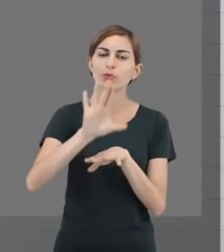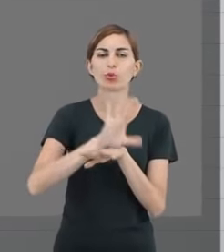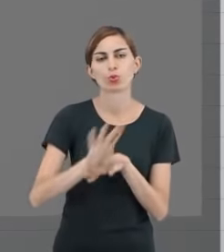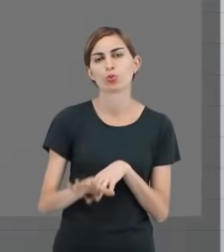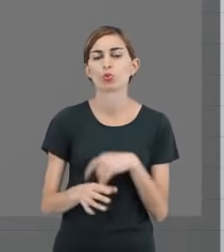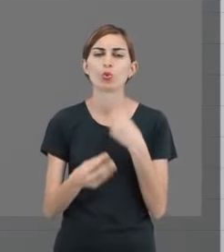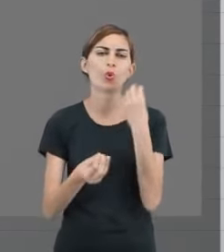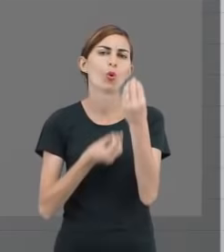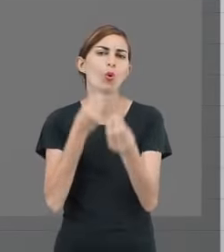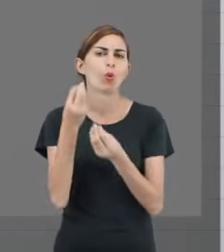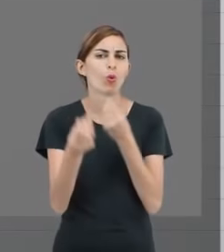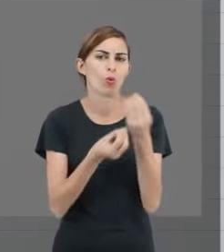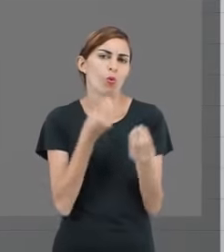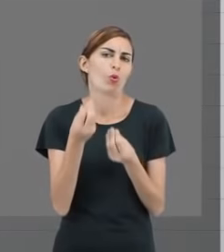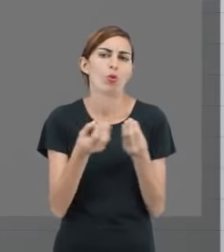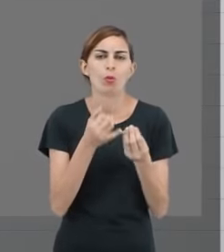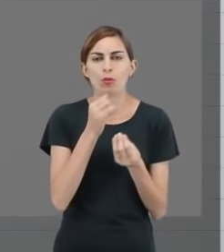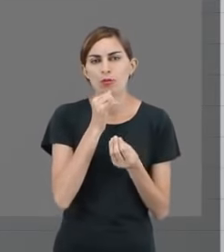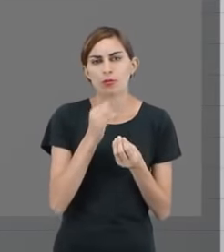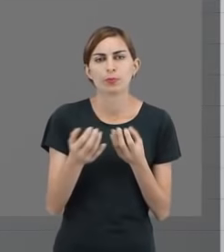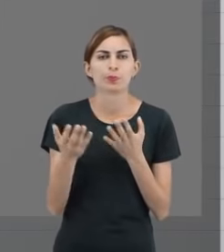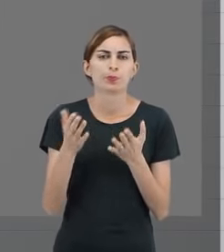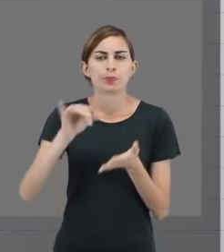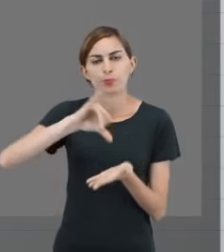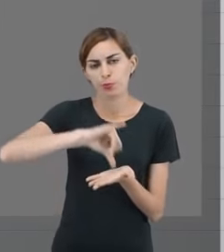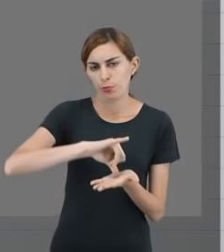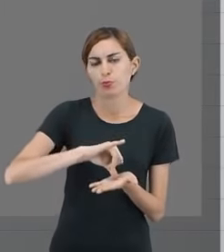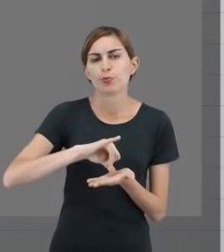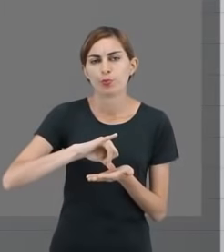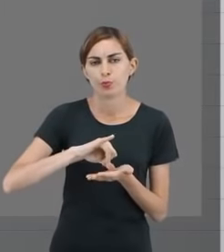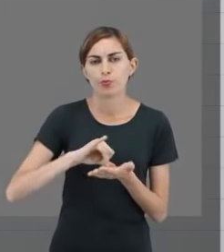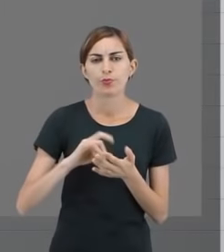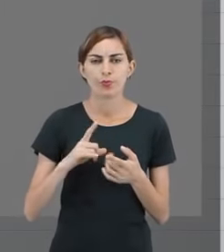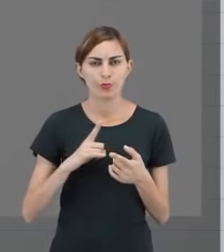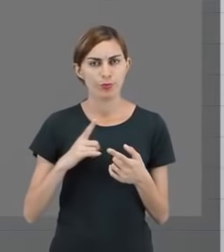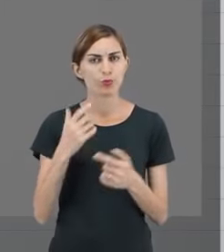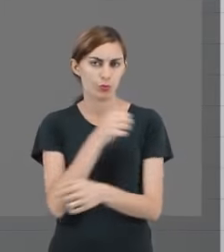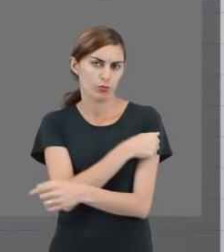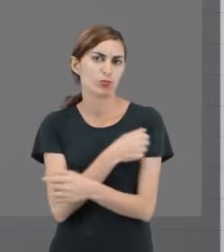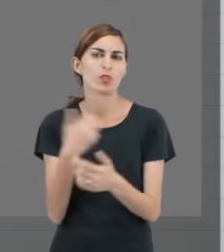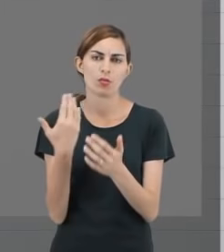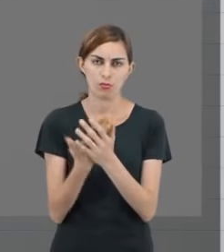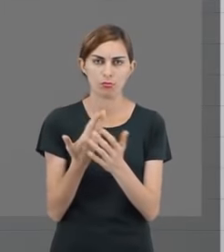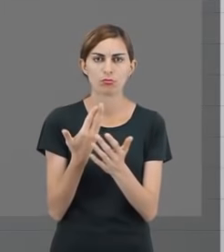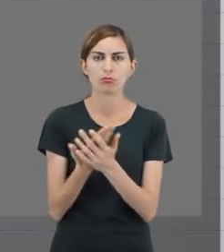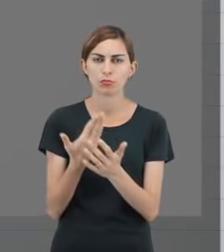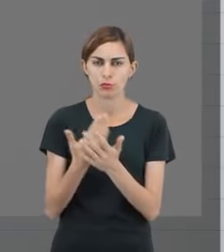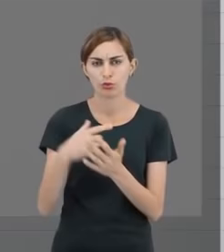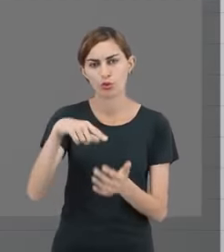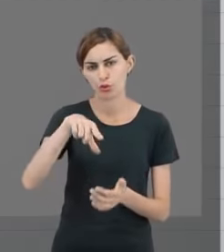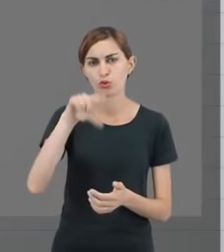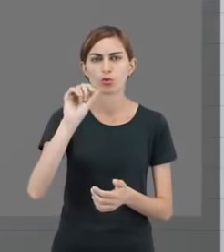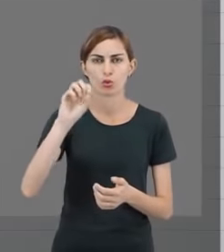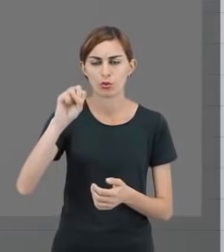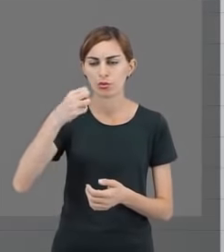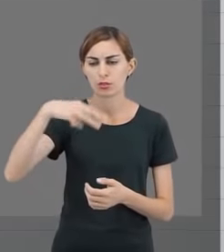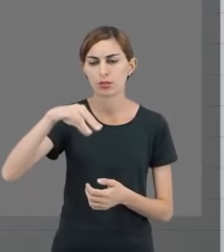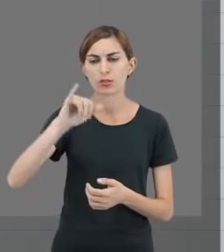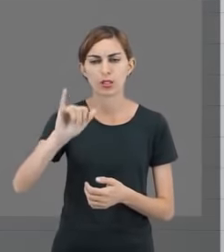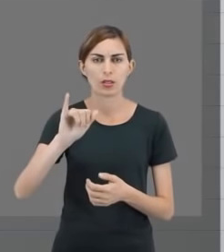Então, como é que funciona? Os polos que receberão os estudantes que escolheram o formato